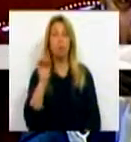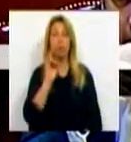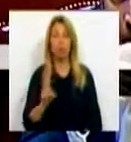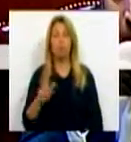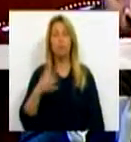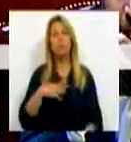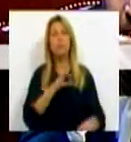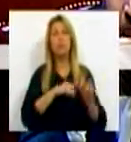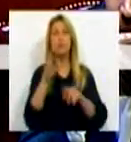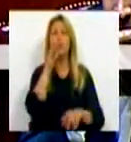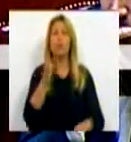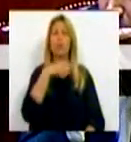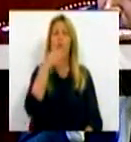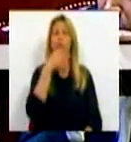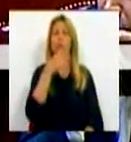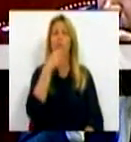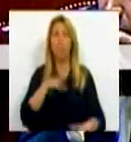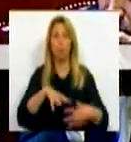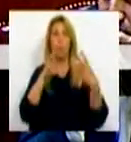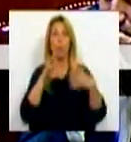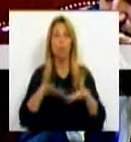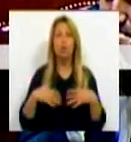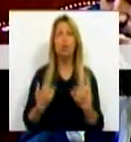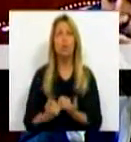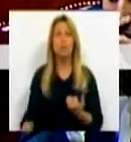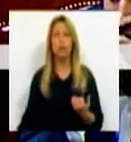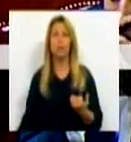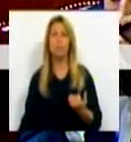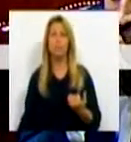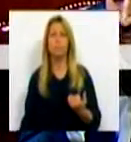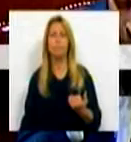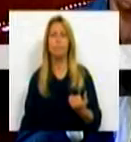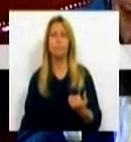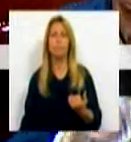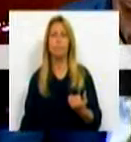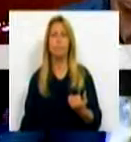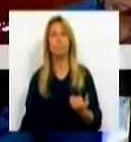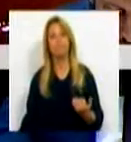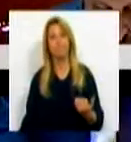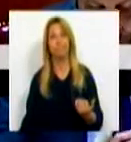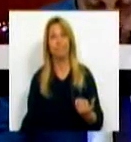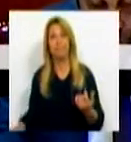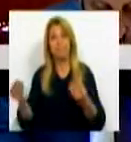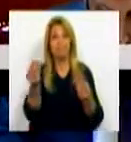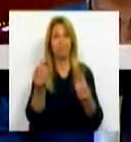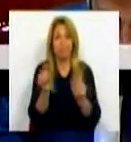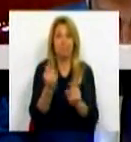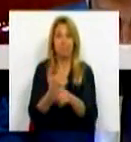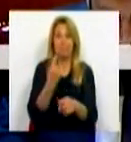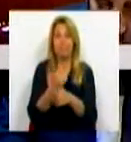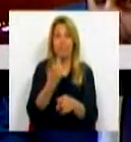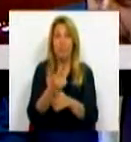o Sr. Deputado fala em conflitualidade social. Vem mesmo do PSD essa acusação sobre